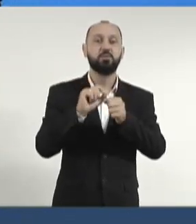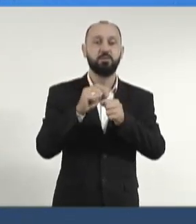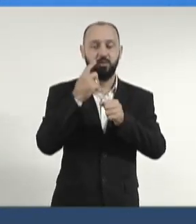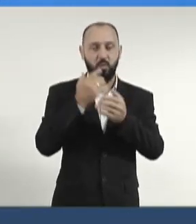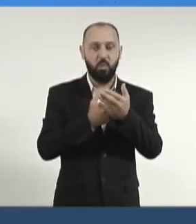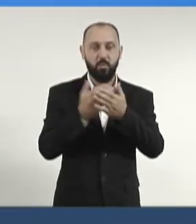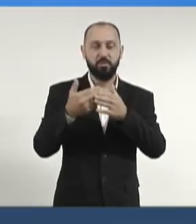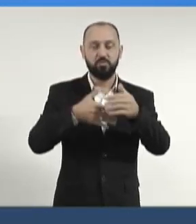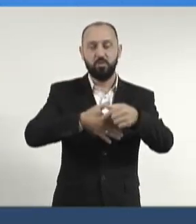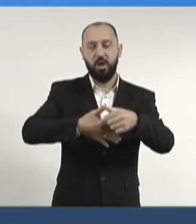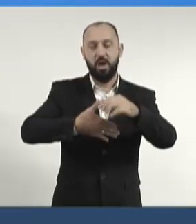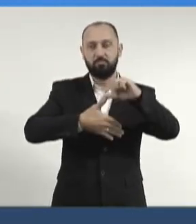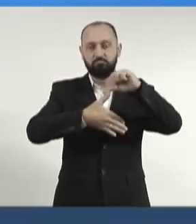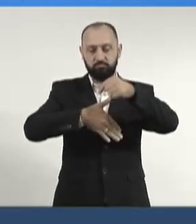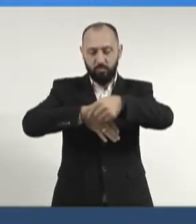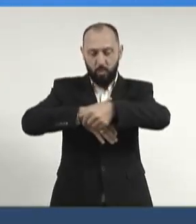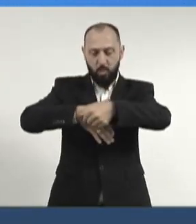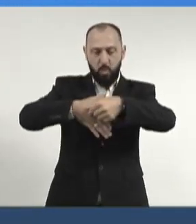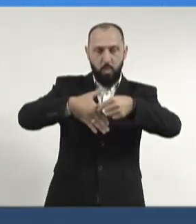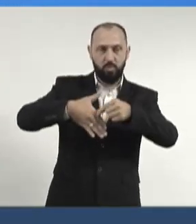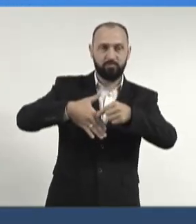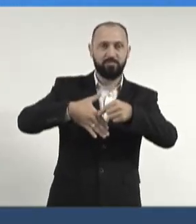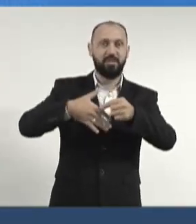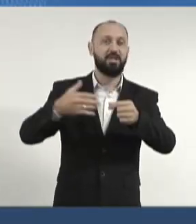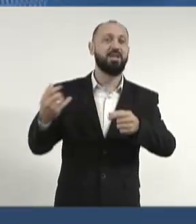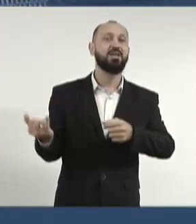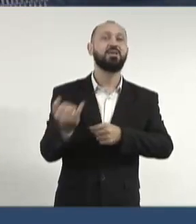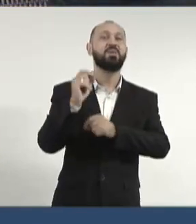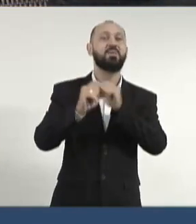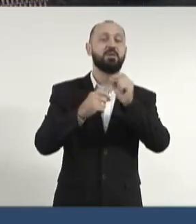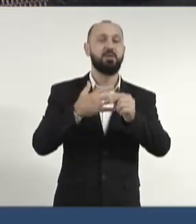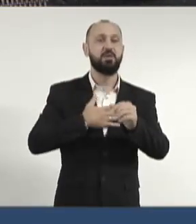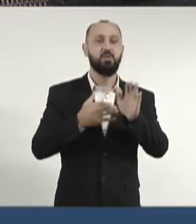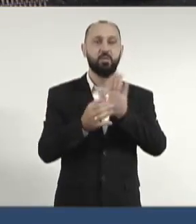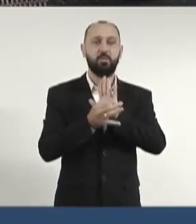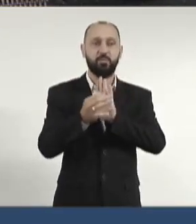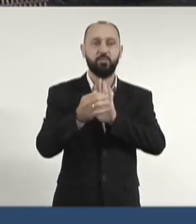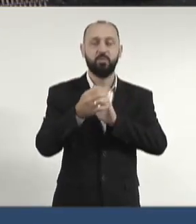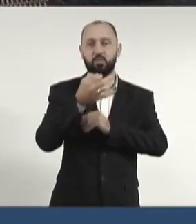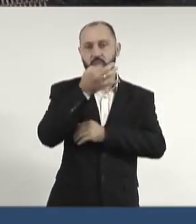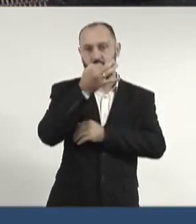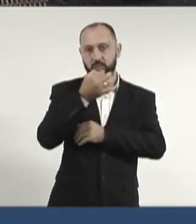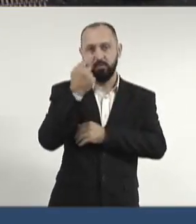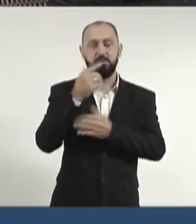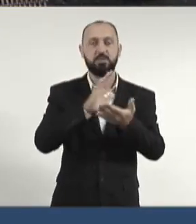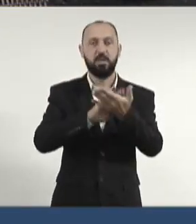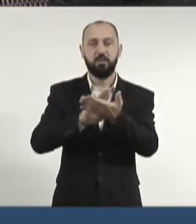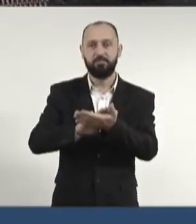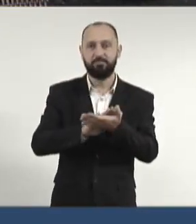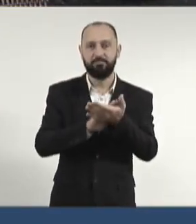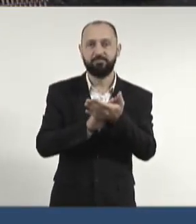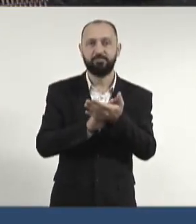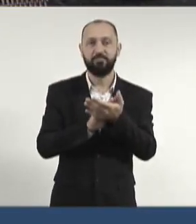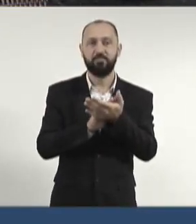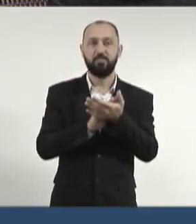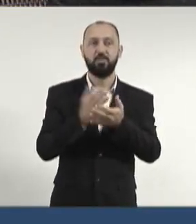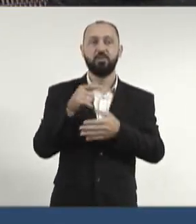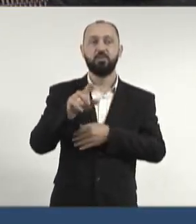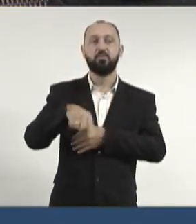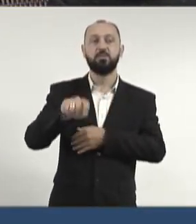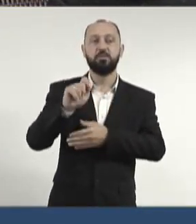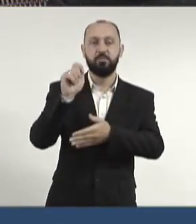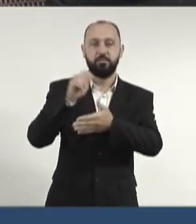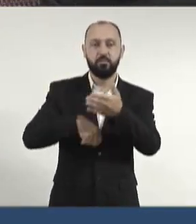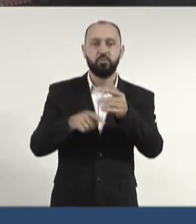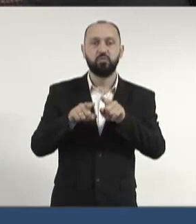na rota bioceânica, eu acho que é de suma importância, e eu me proporia a ser o autor dessa homenagem, e queria que vossa excelência